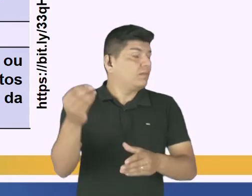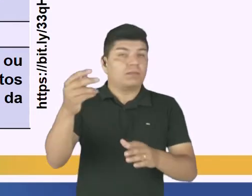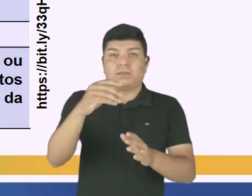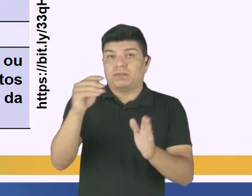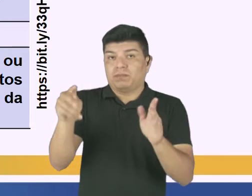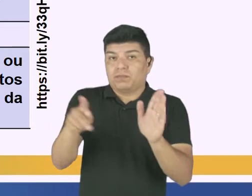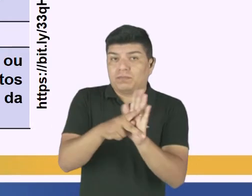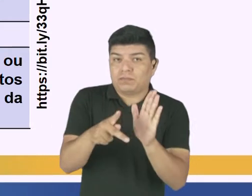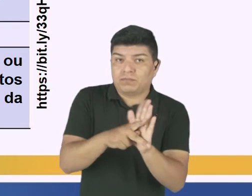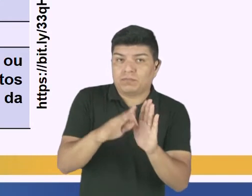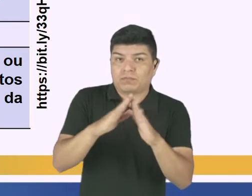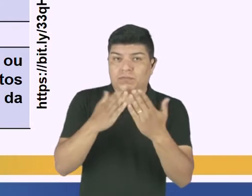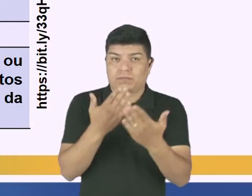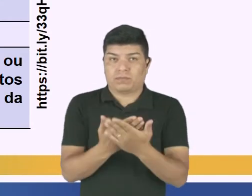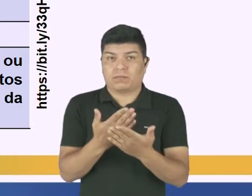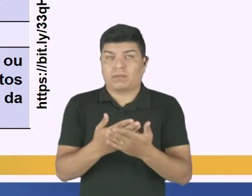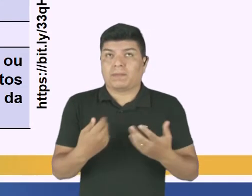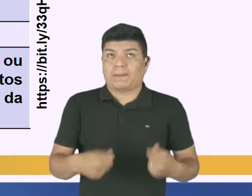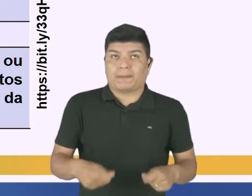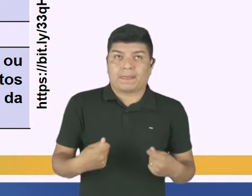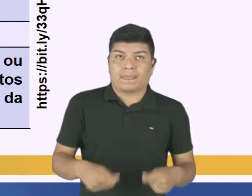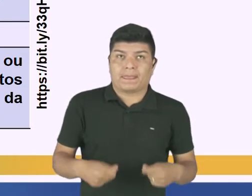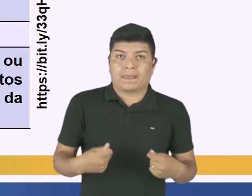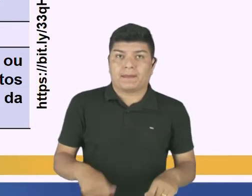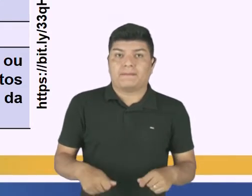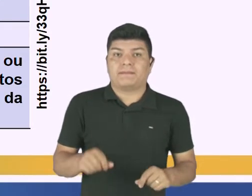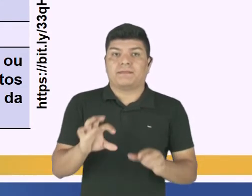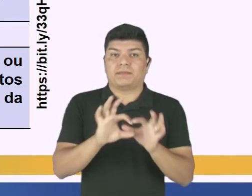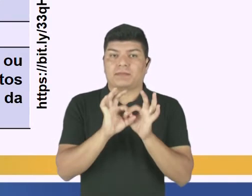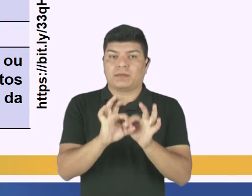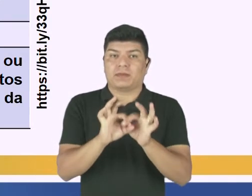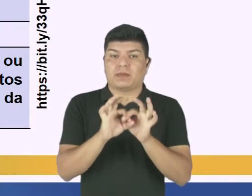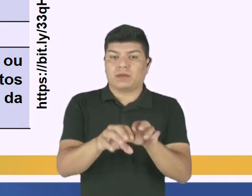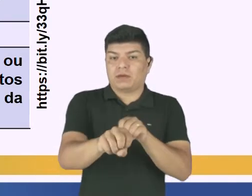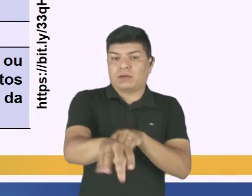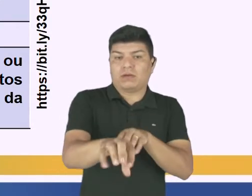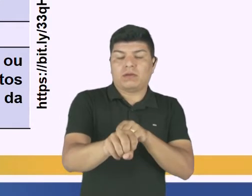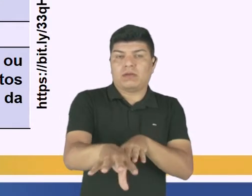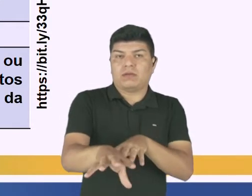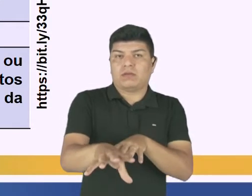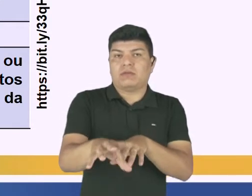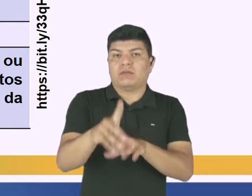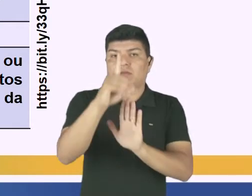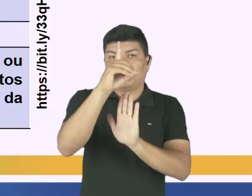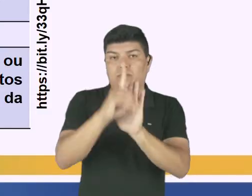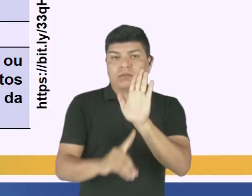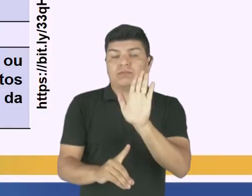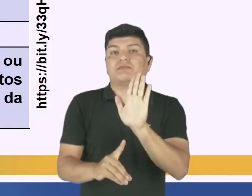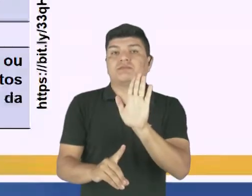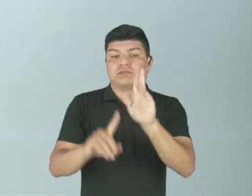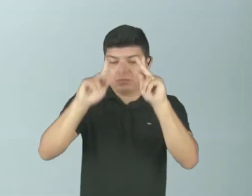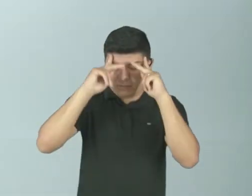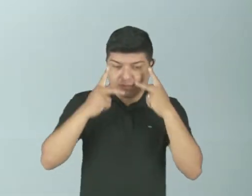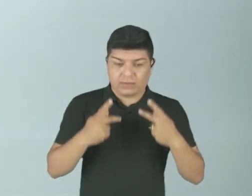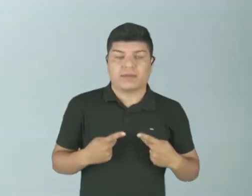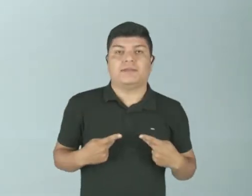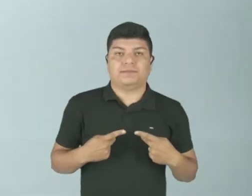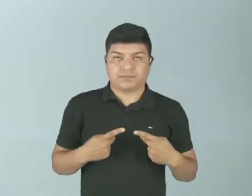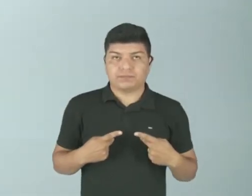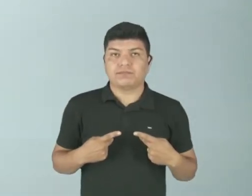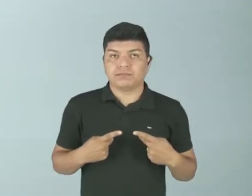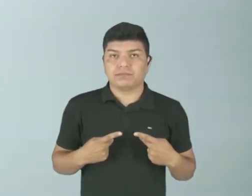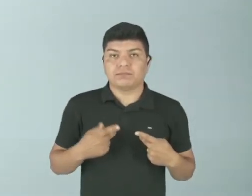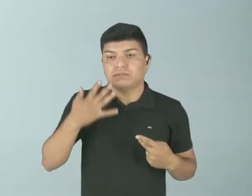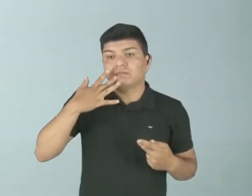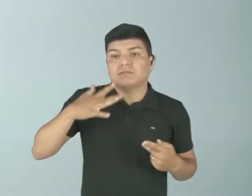da escola. Então nós temos que buscar essa relação do ensino com direitos humanos. Então é direito